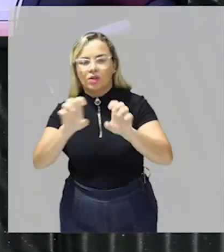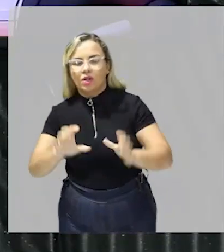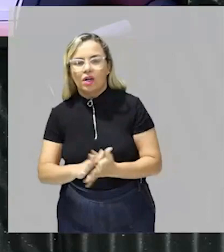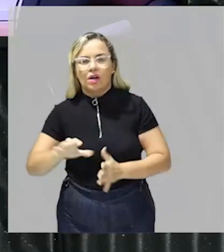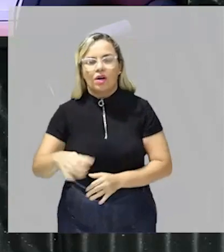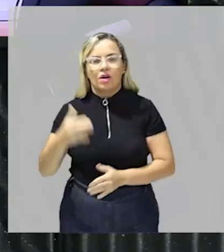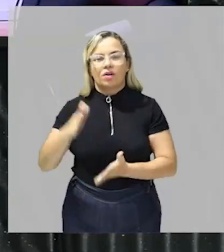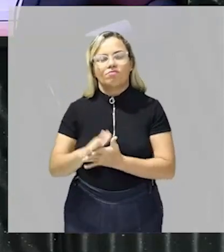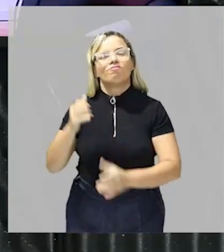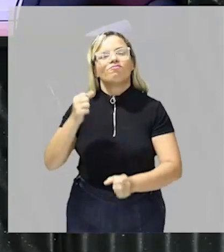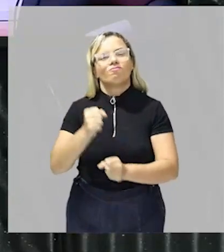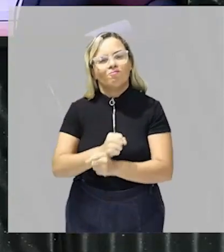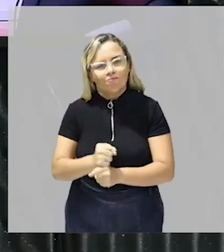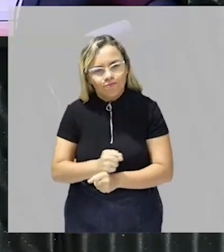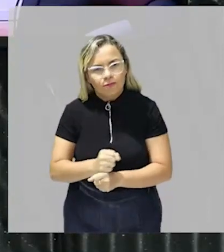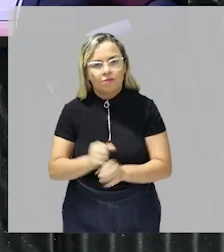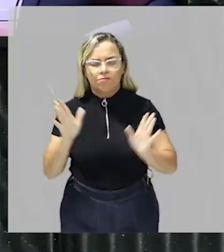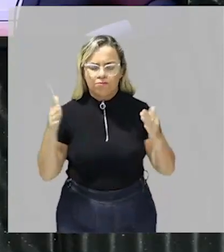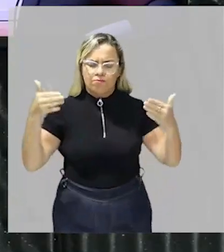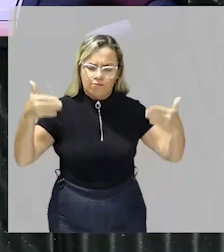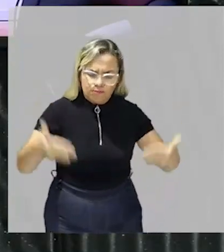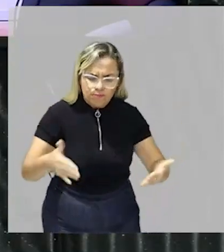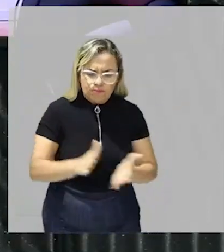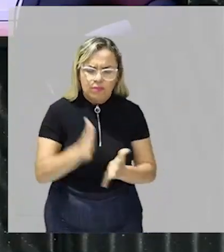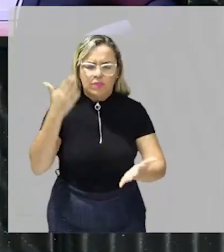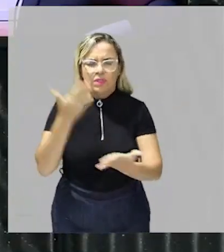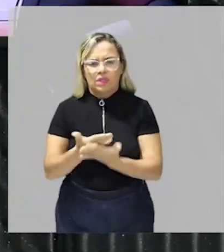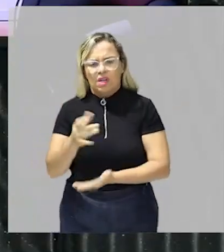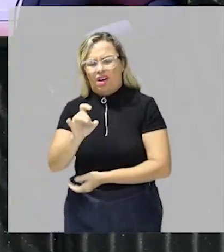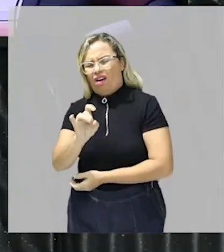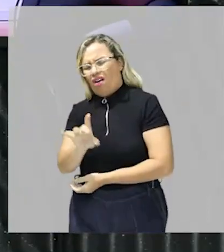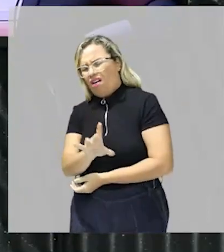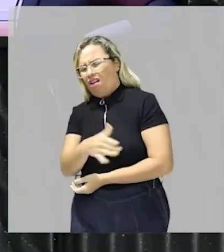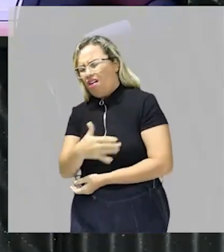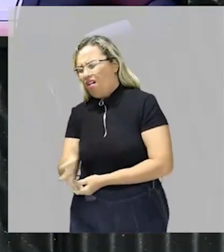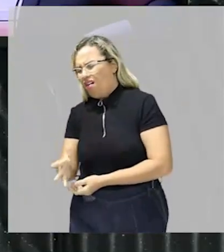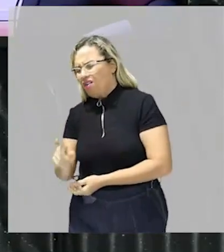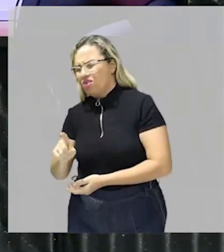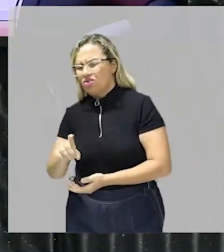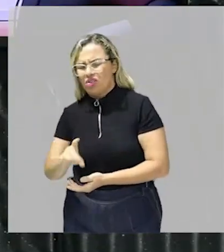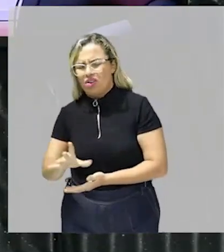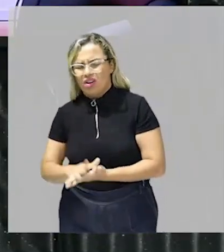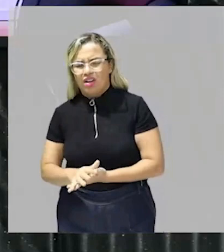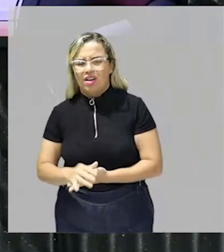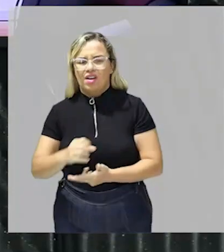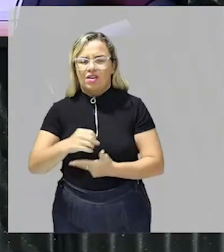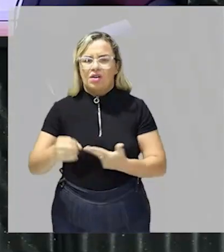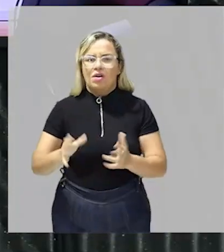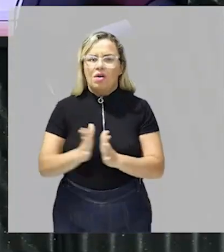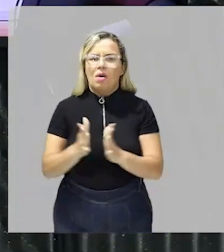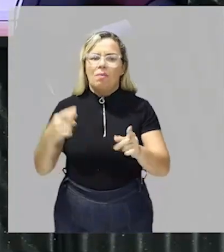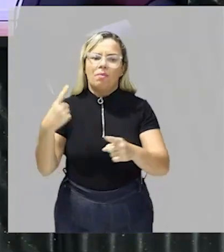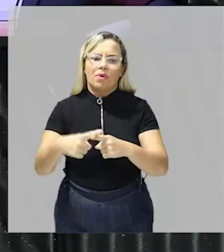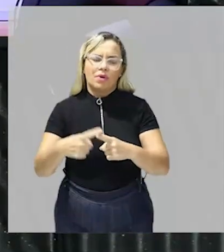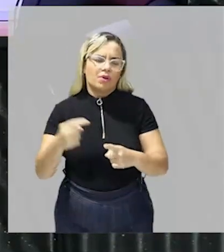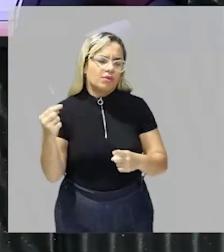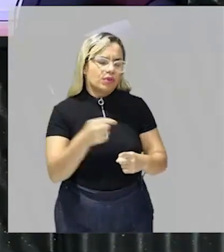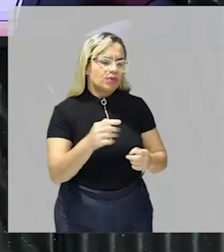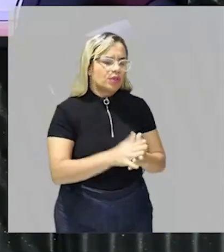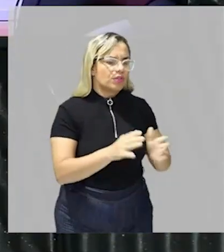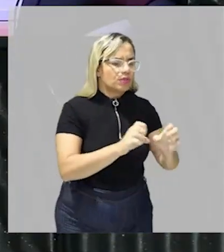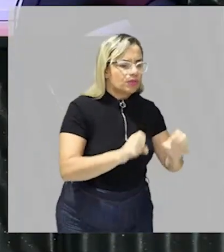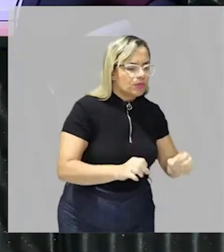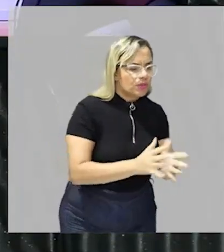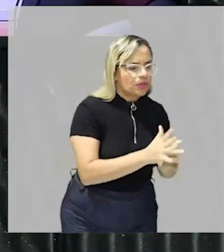ano mas é bom ficar atento tá e estudando ah eu vou fazer só Enem professora porque que eu vou estudar questões do formato da UEMA que são